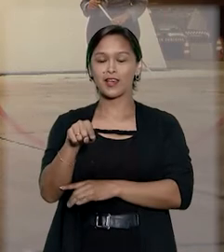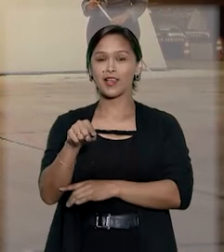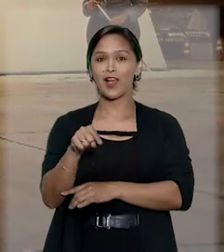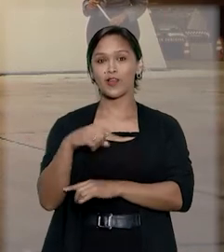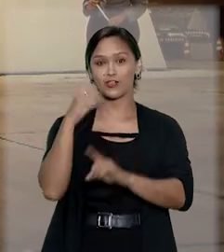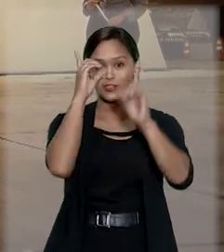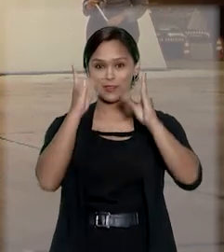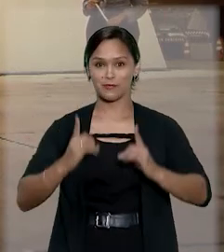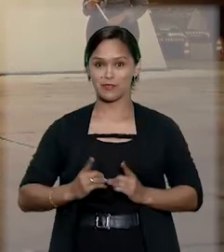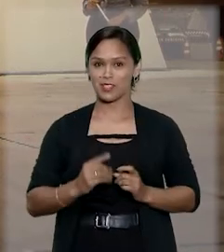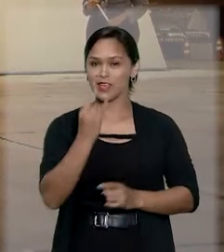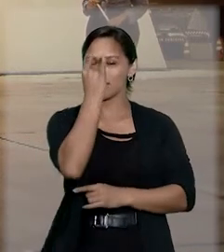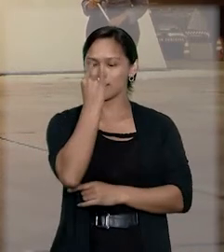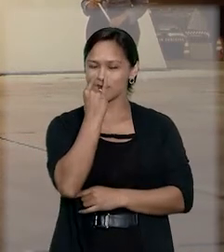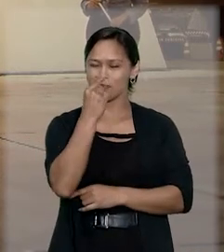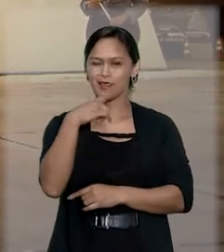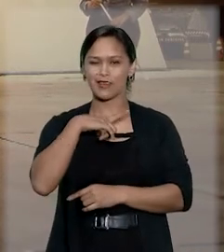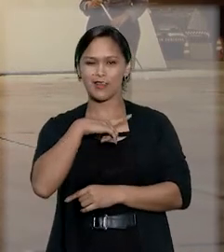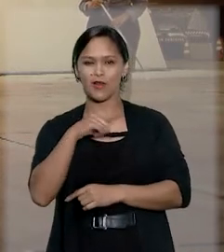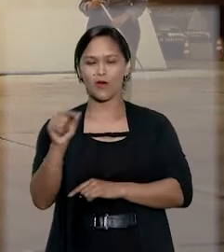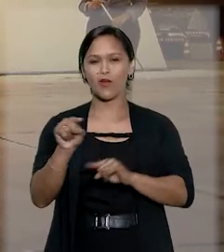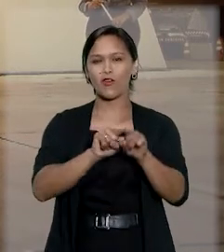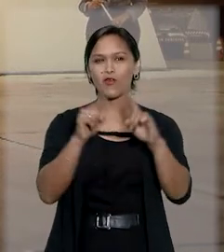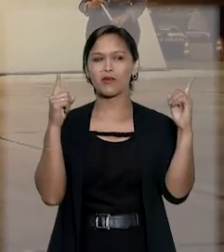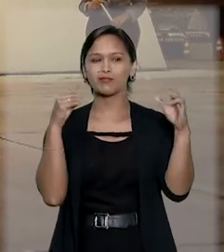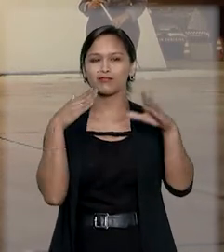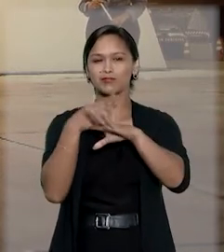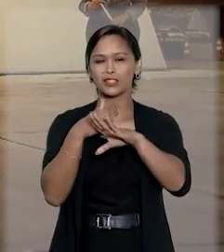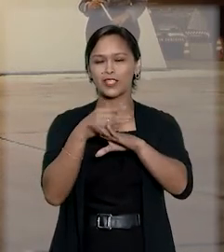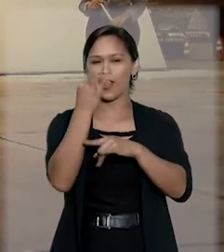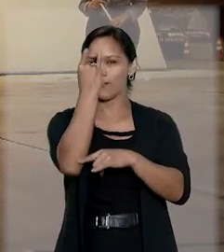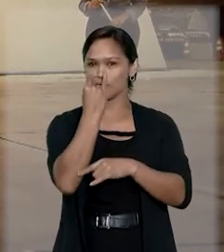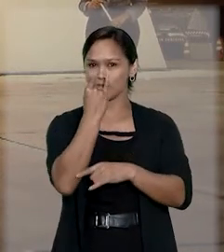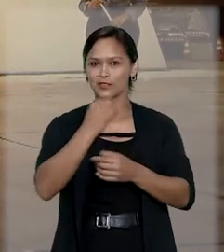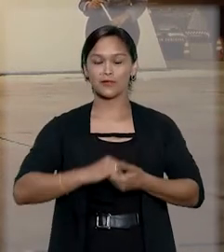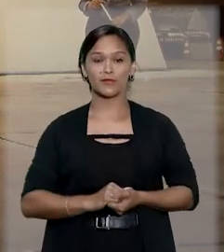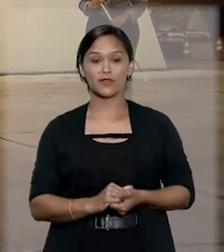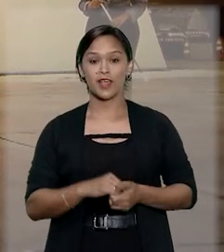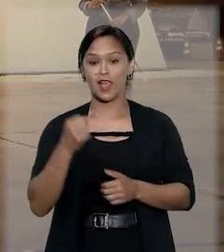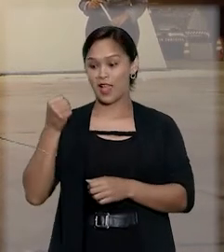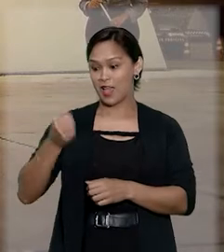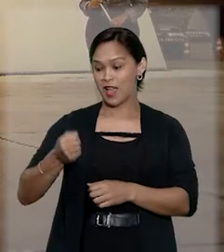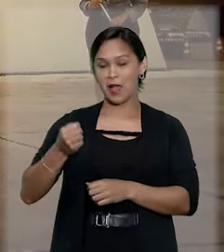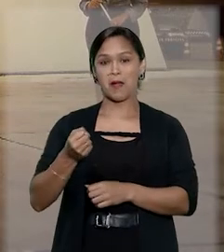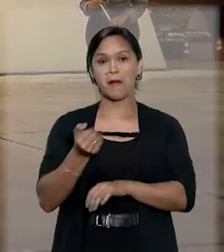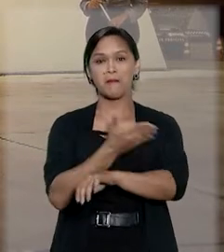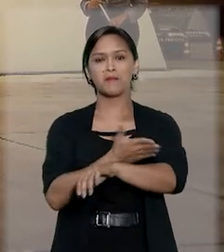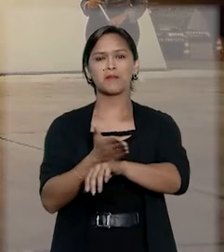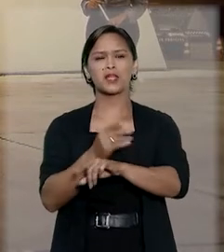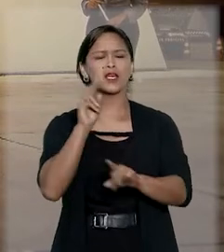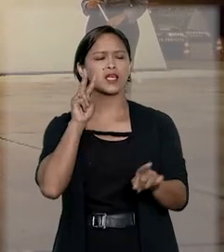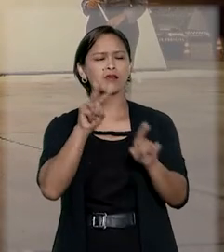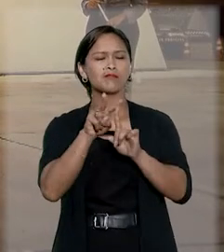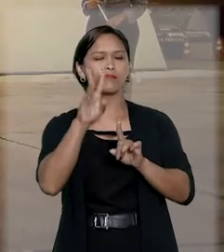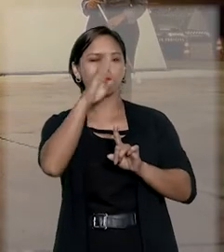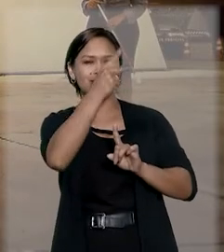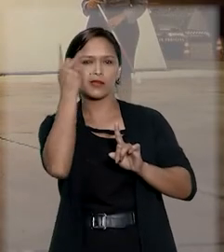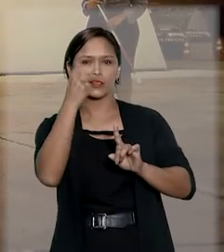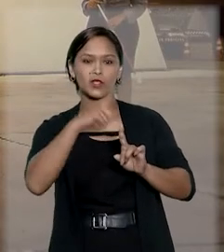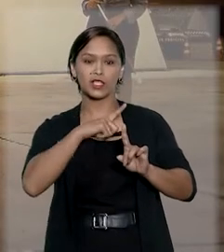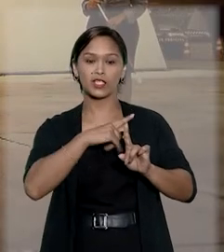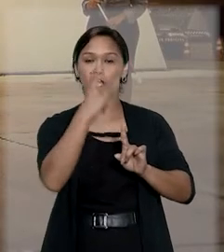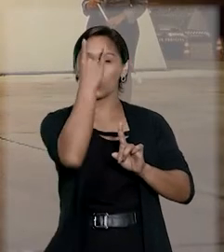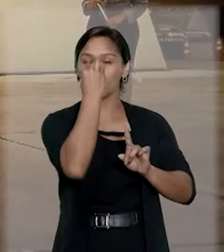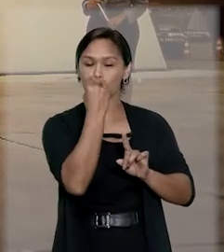deficiência das pessoas que têm cegueira ou algum tipo de limitação visual? A bengala branca identifica pessoas que